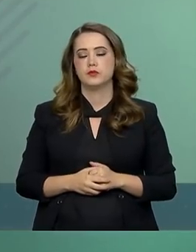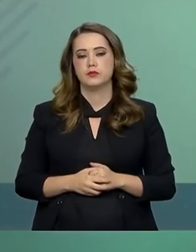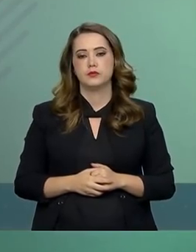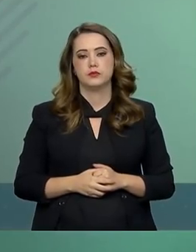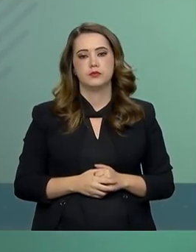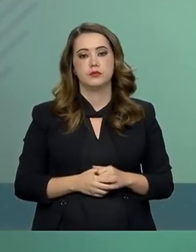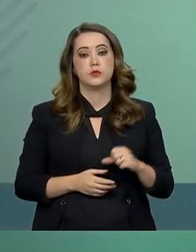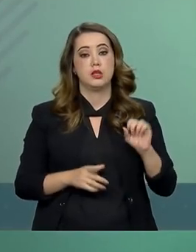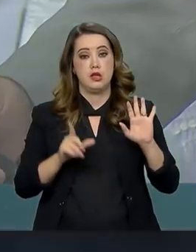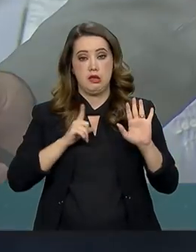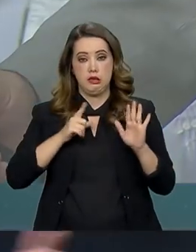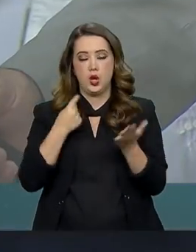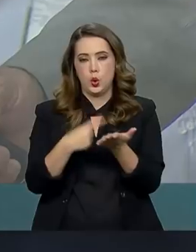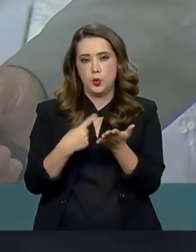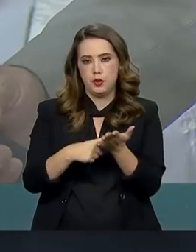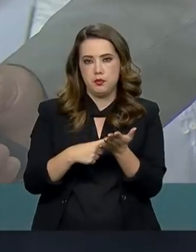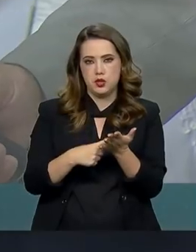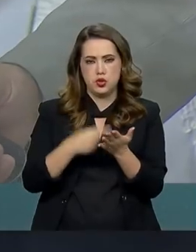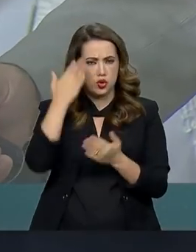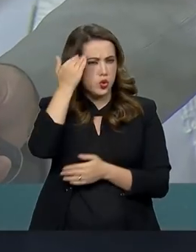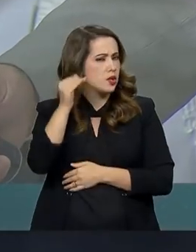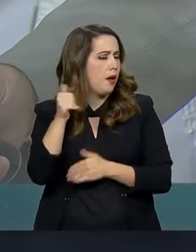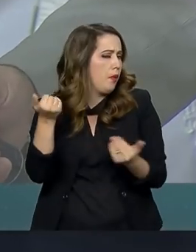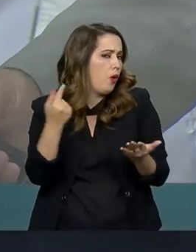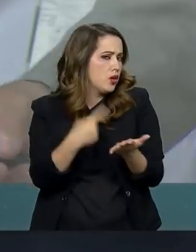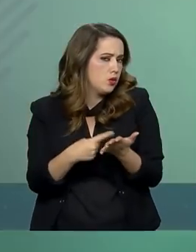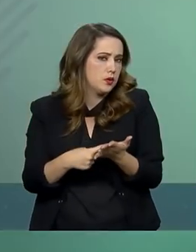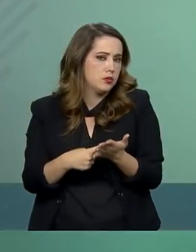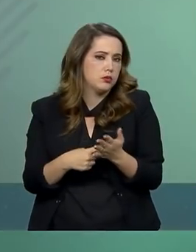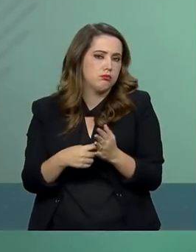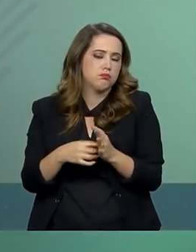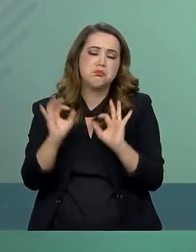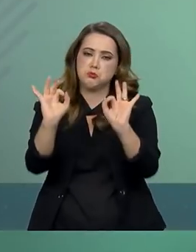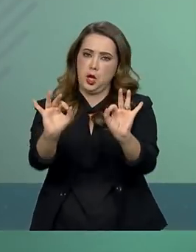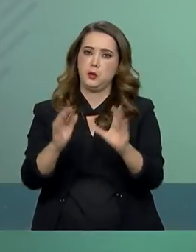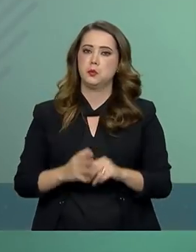Sim. Haverá assinatura, a gente só não sabe ainda quais são. Perfeitamente.